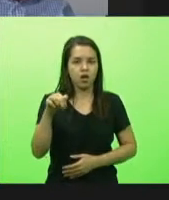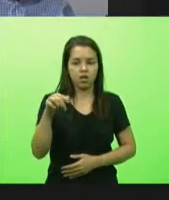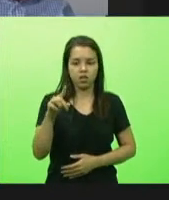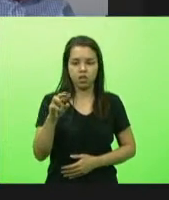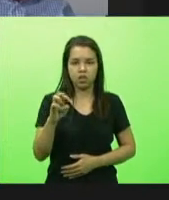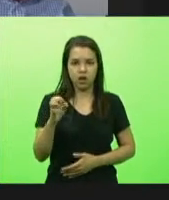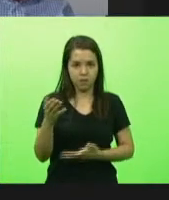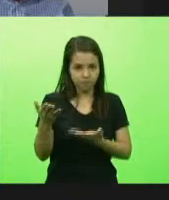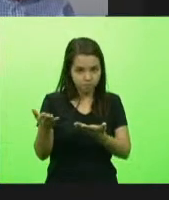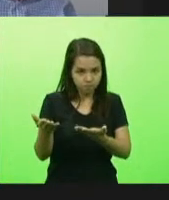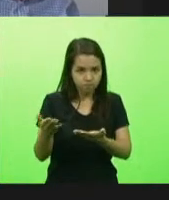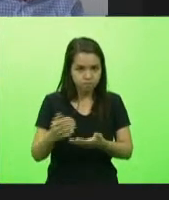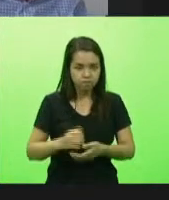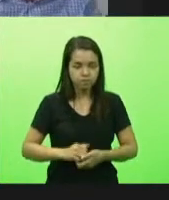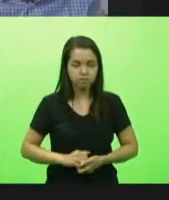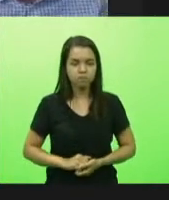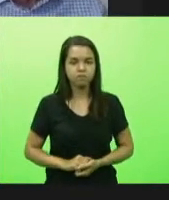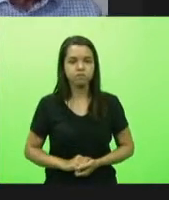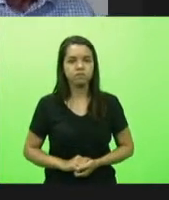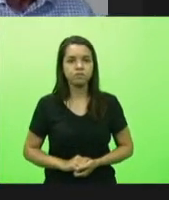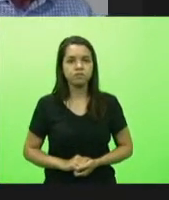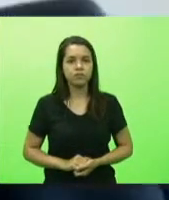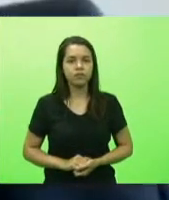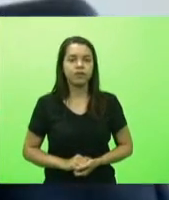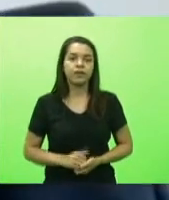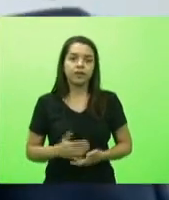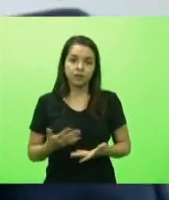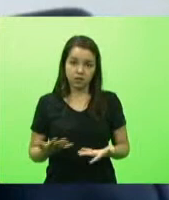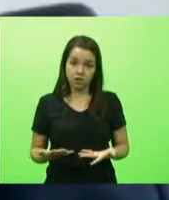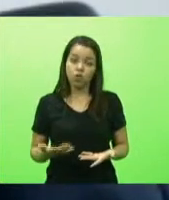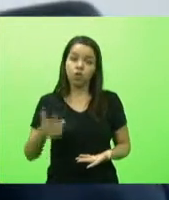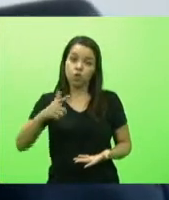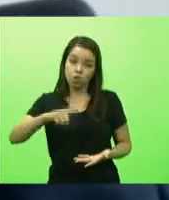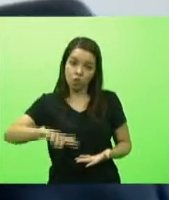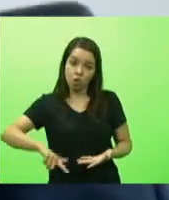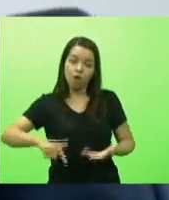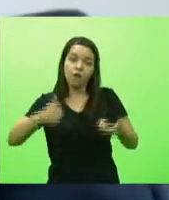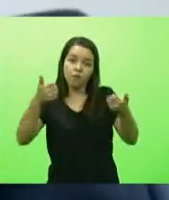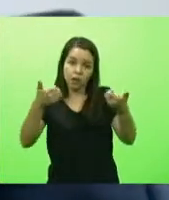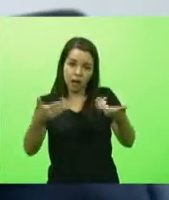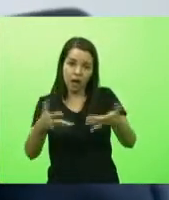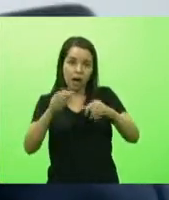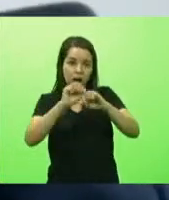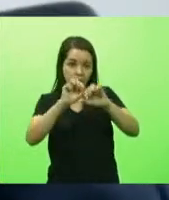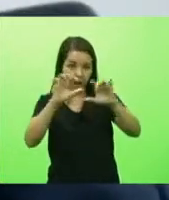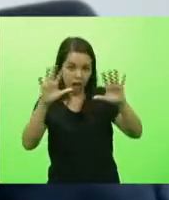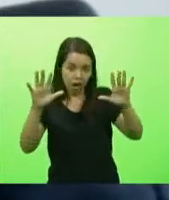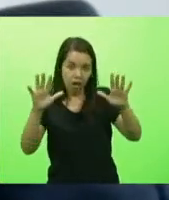eu quero mais uma vez deixar claro que esses momentos são extremamente